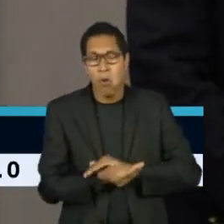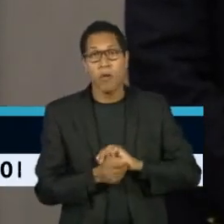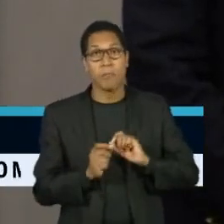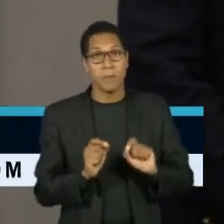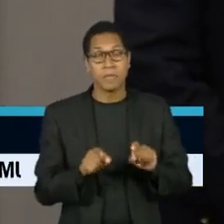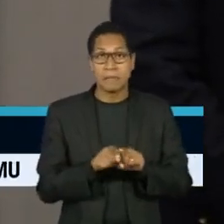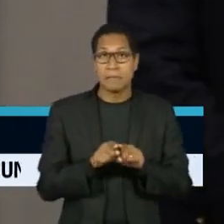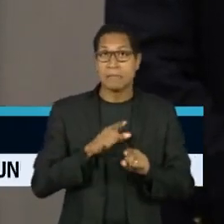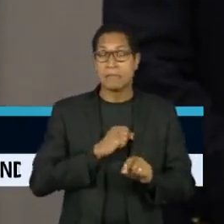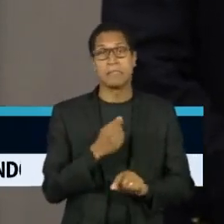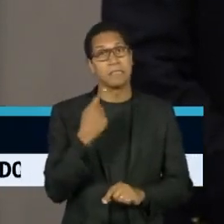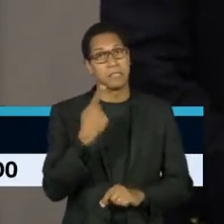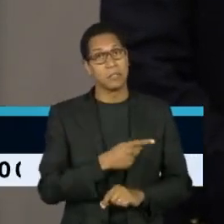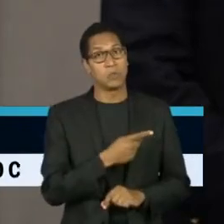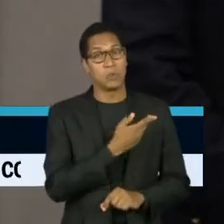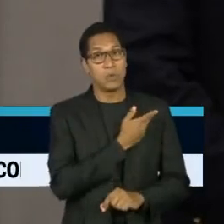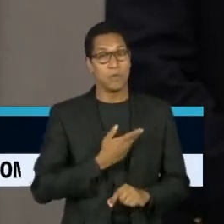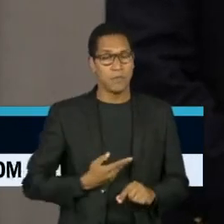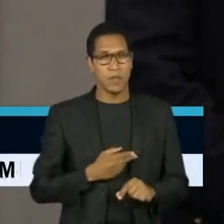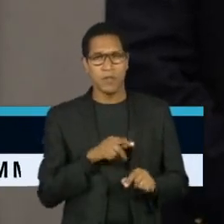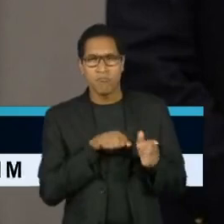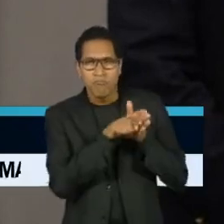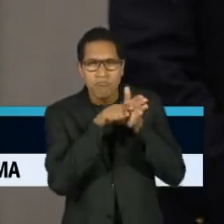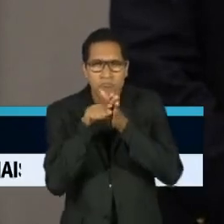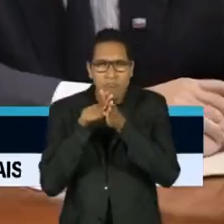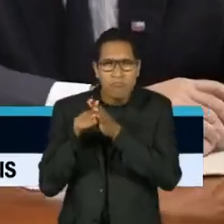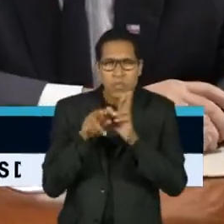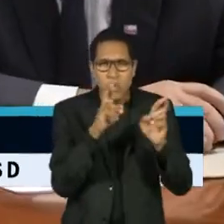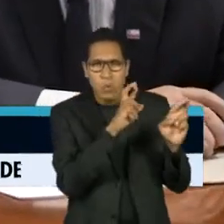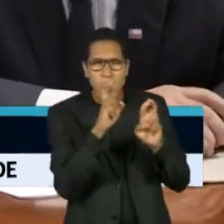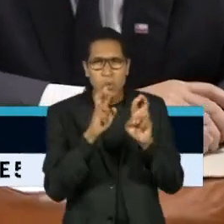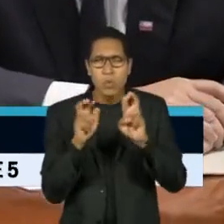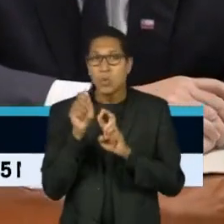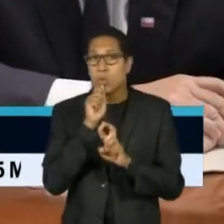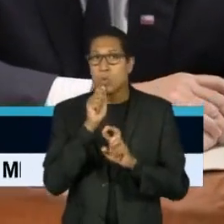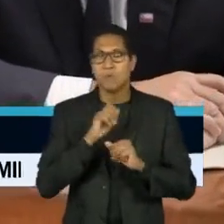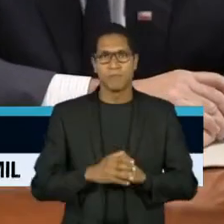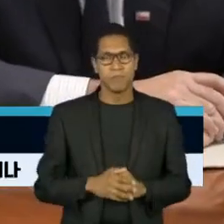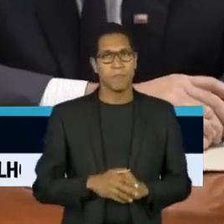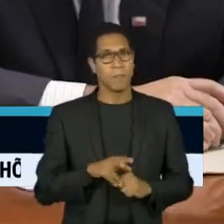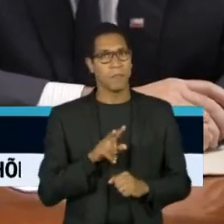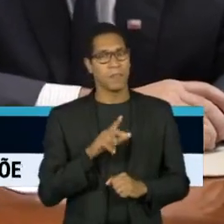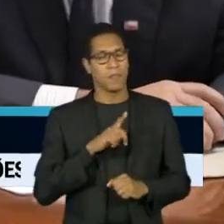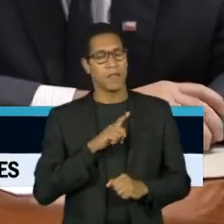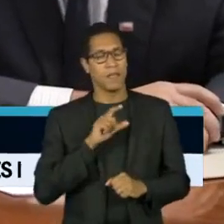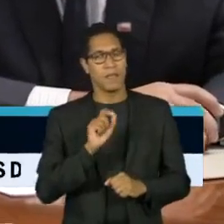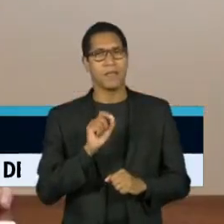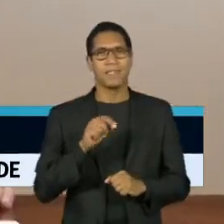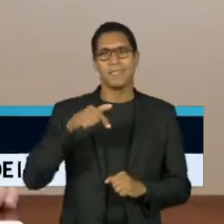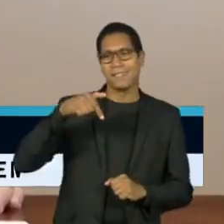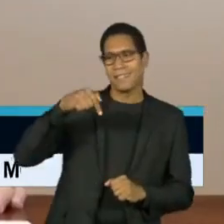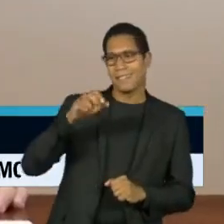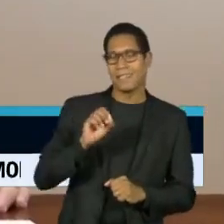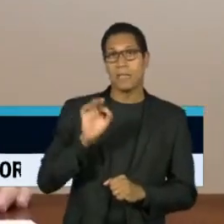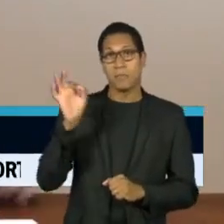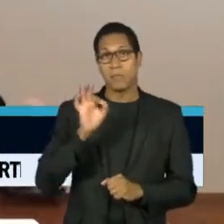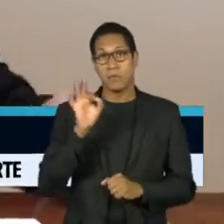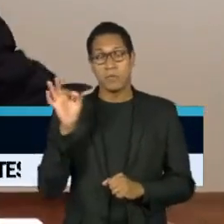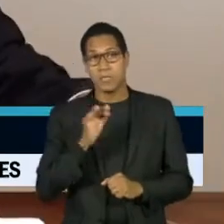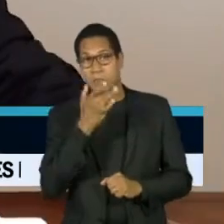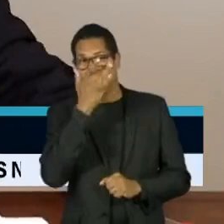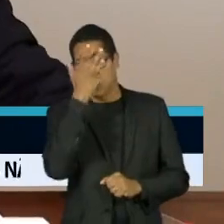financeiras no seu governo continuam sendo investigadas. Ele deixará o cargo com mais de 70% de